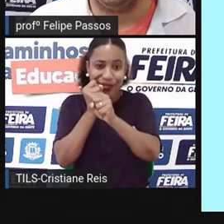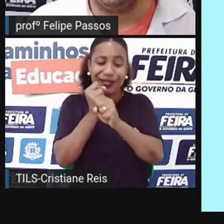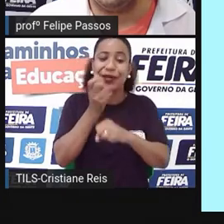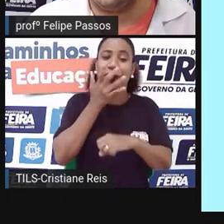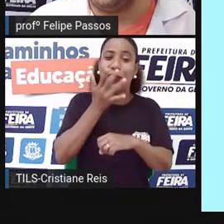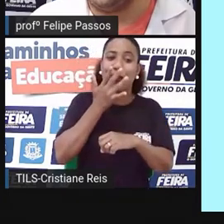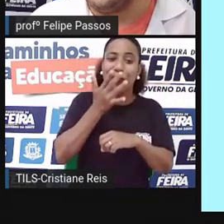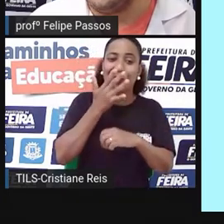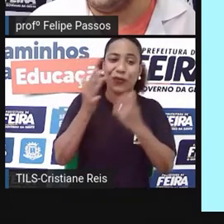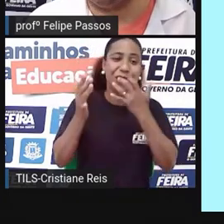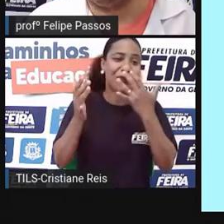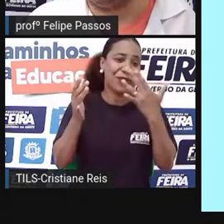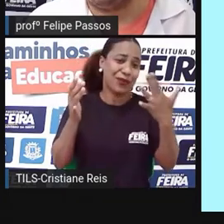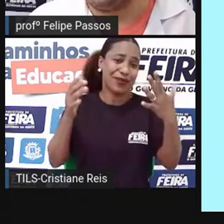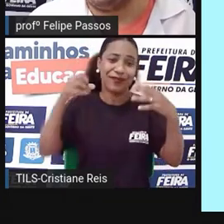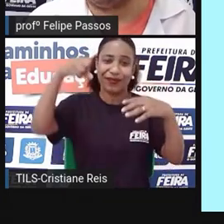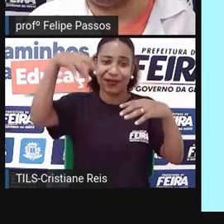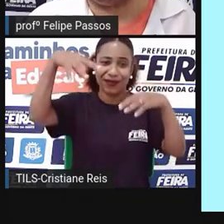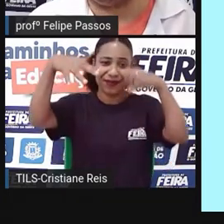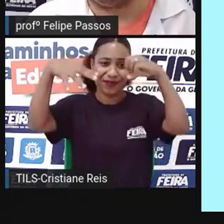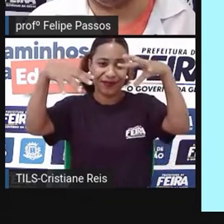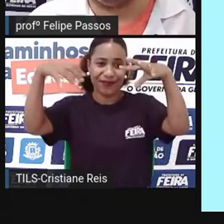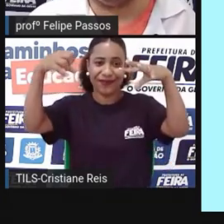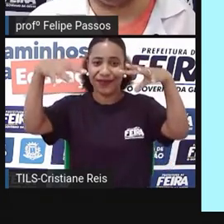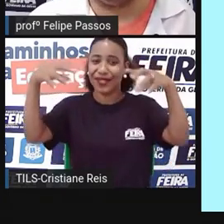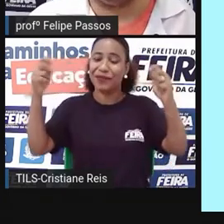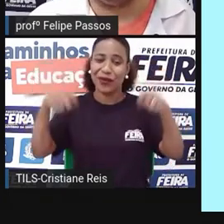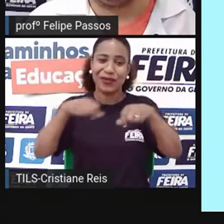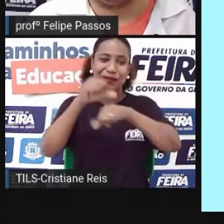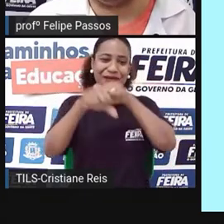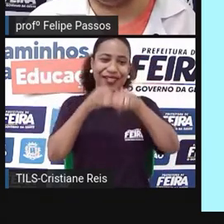colorida. É um pouquinho desse sentido que tem.